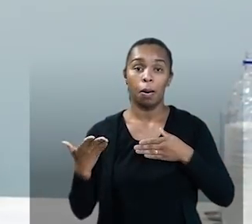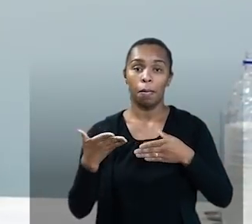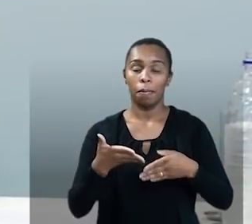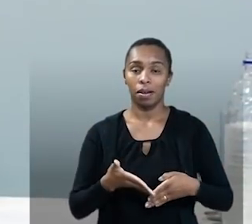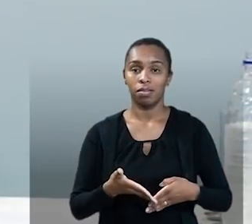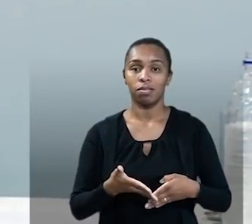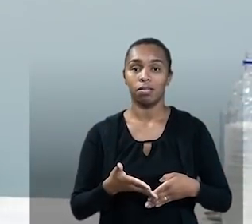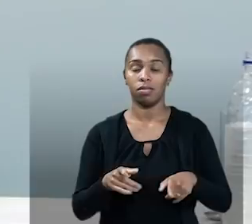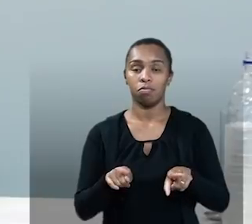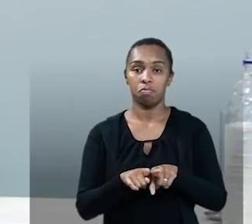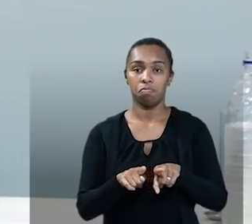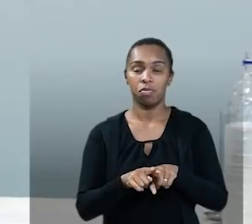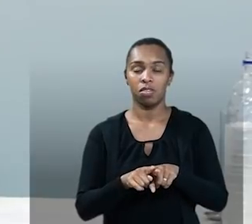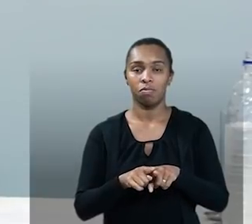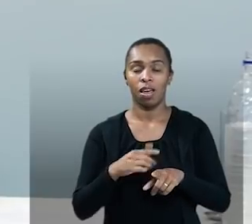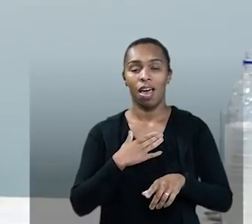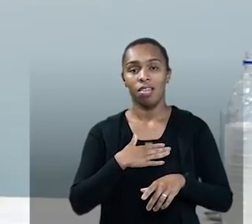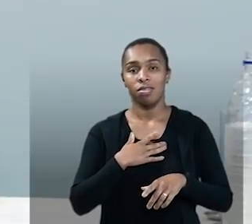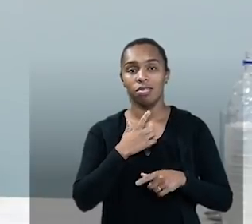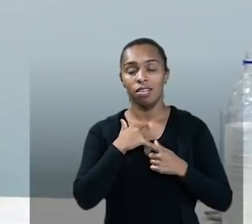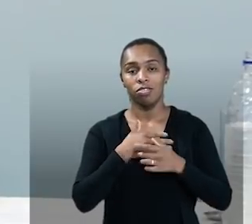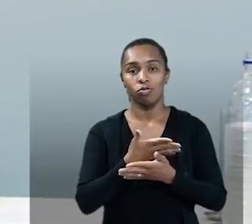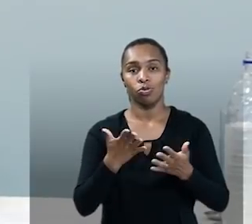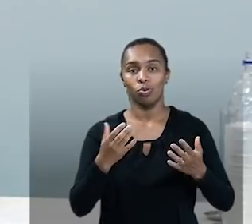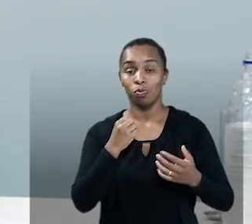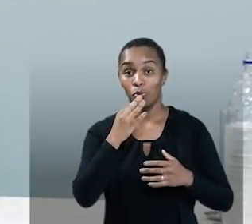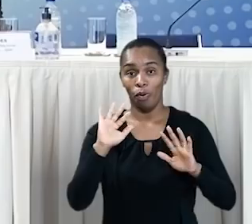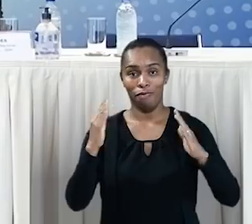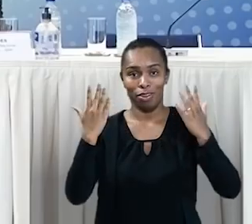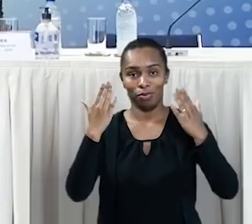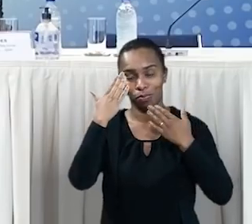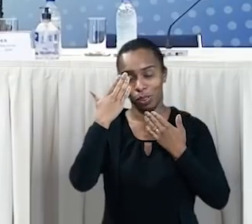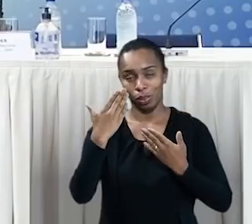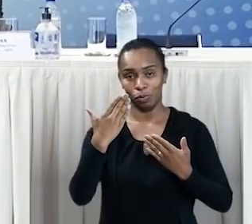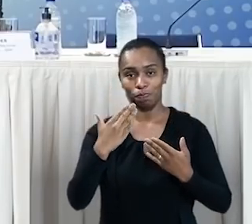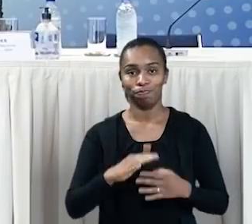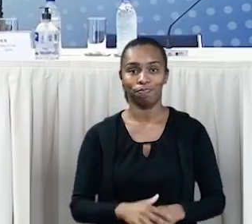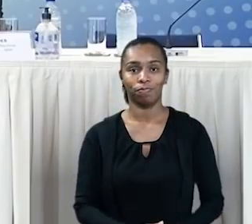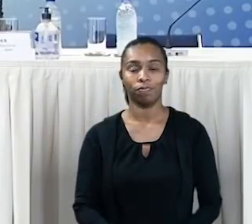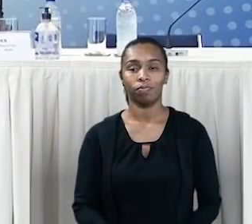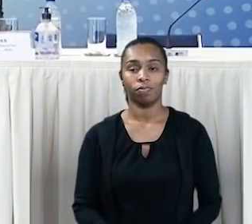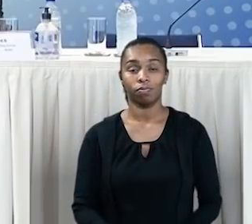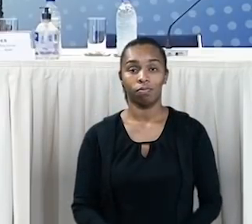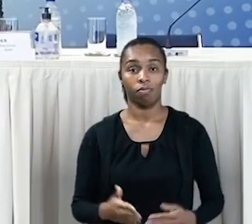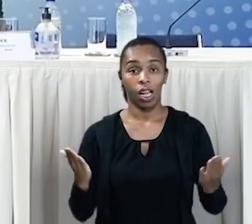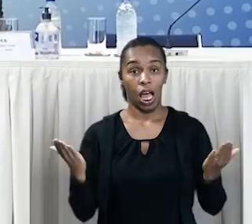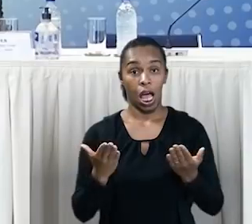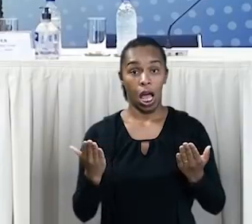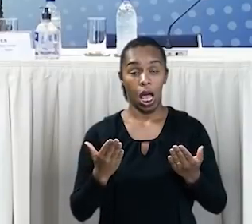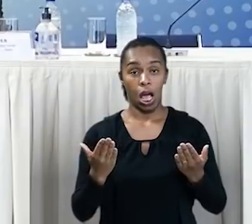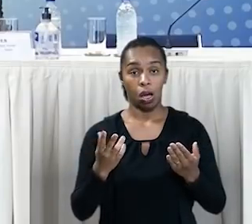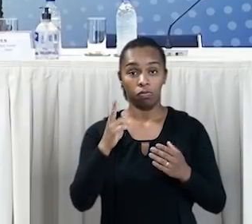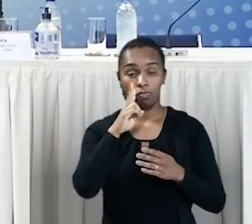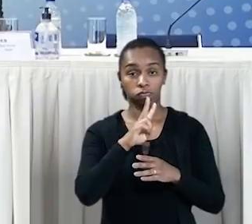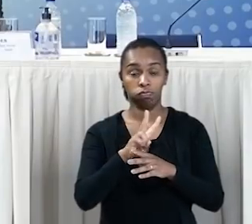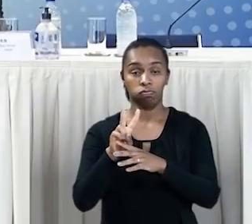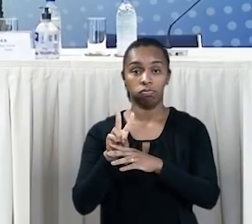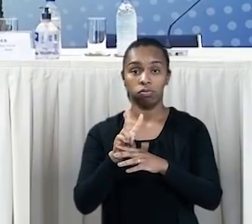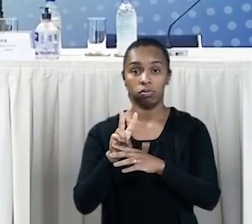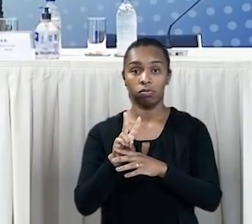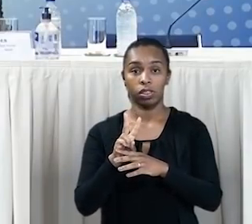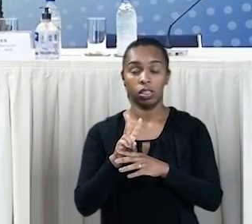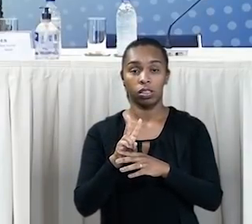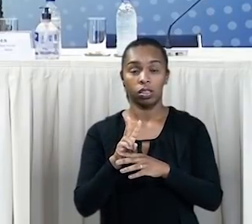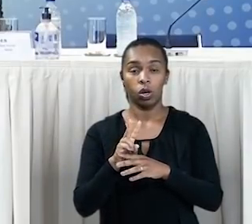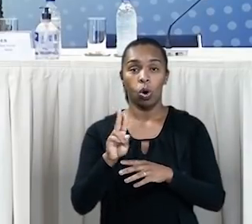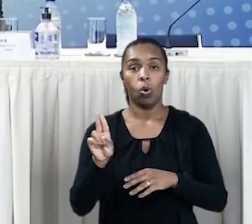para a entrega e desejar a todos um bom evento. Obrigado. Assistiremos agora a vídeo do reitor